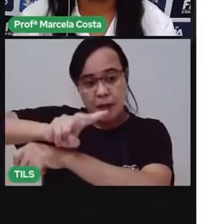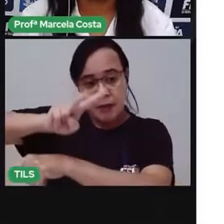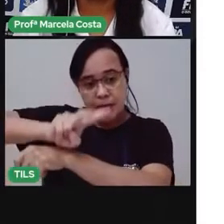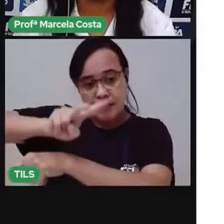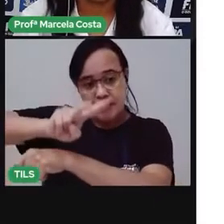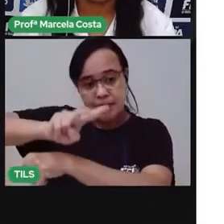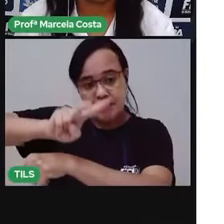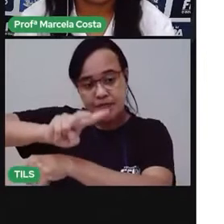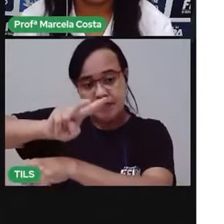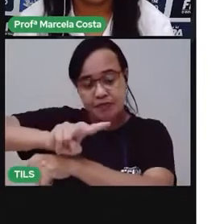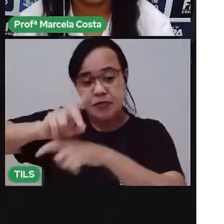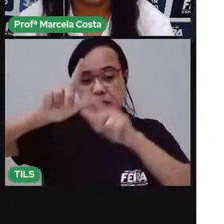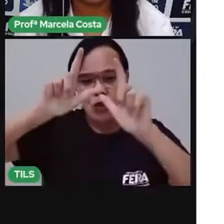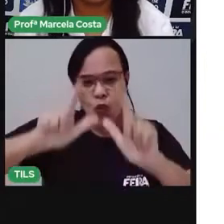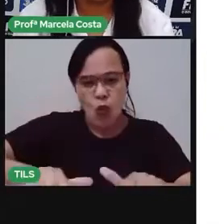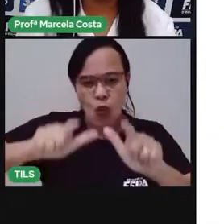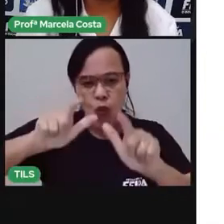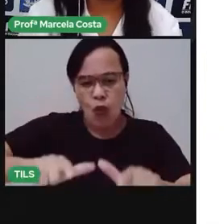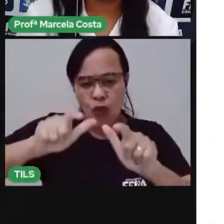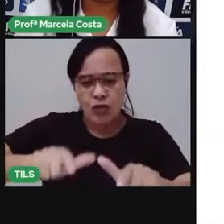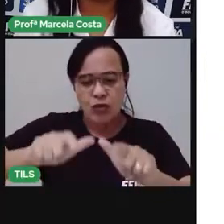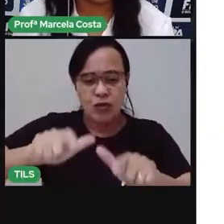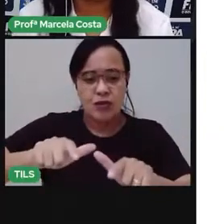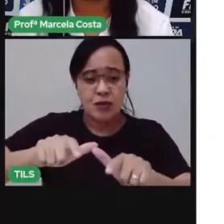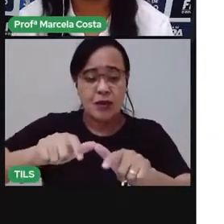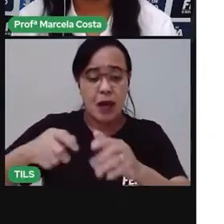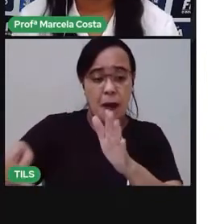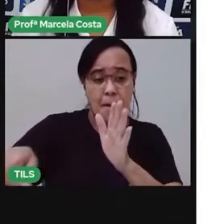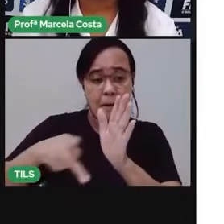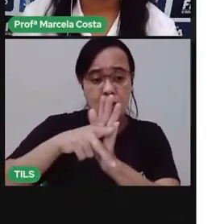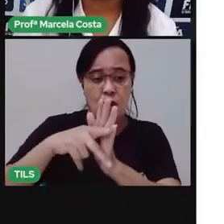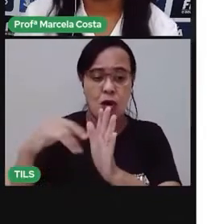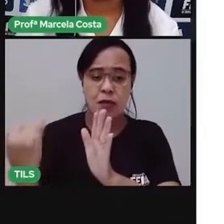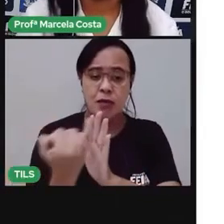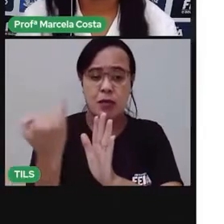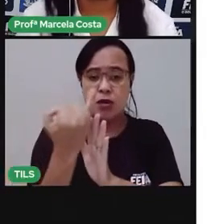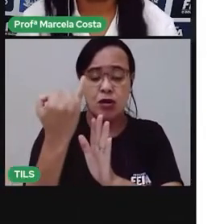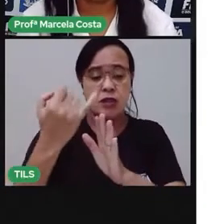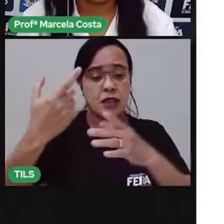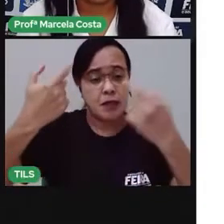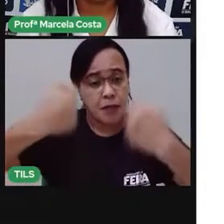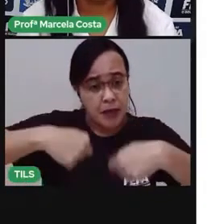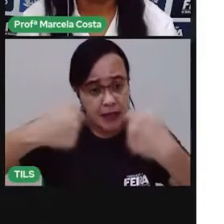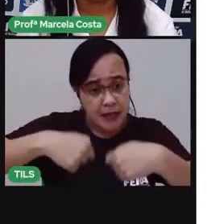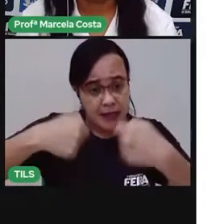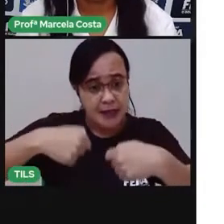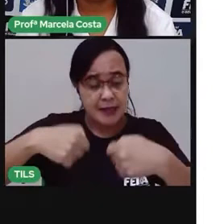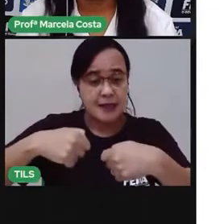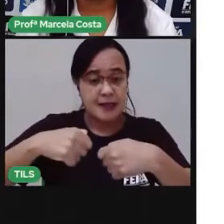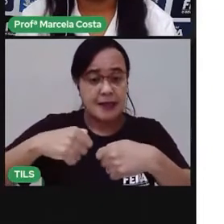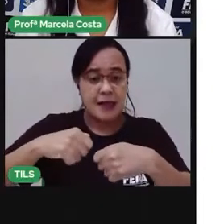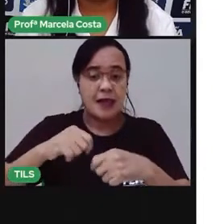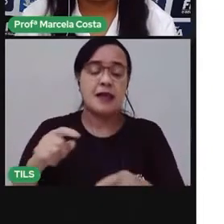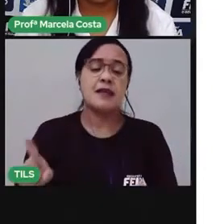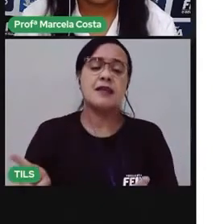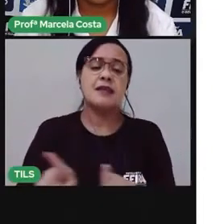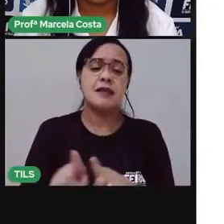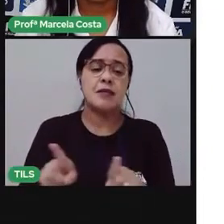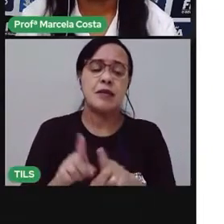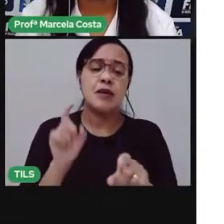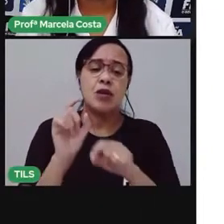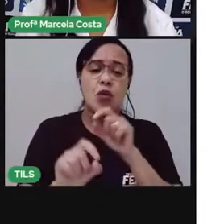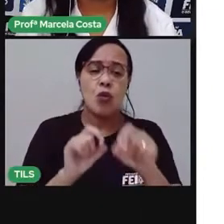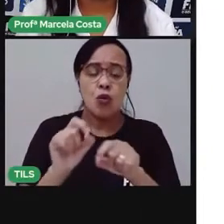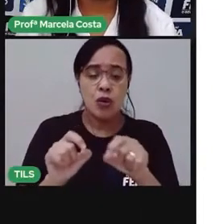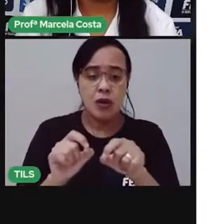vocês possam se desenvolver com plenitude em todos os aspectos, seja moral, social. E para isso,